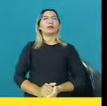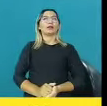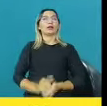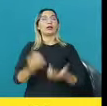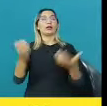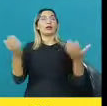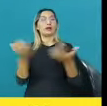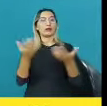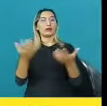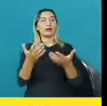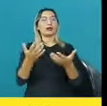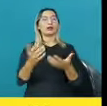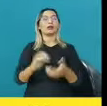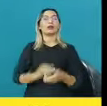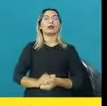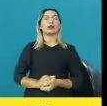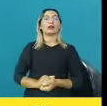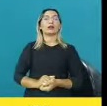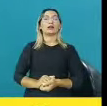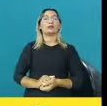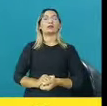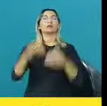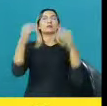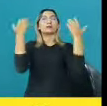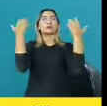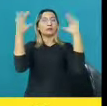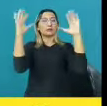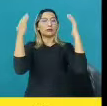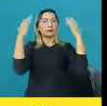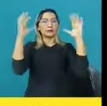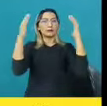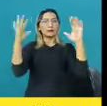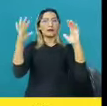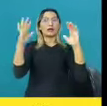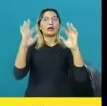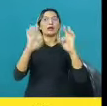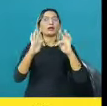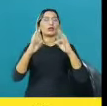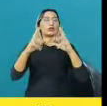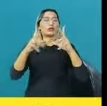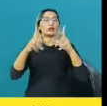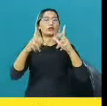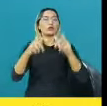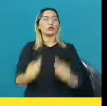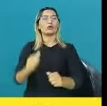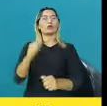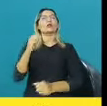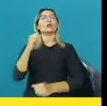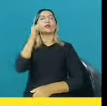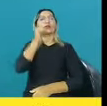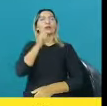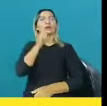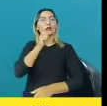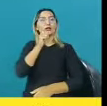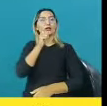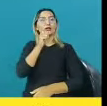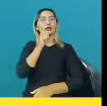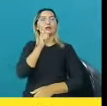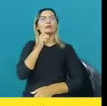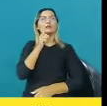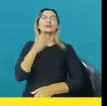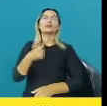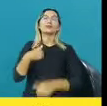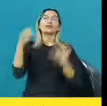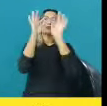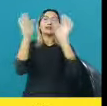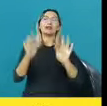registrar a nossa fala de parabenizar as mulheres. E eu sou muito feliz. As mulheres mandam